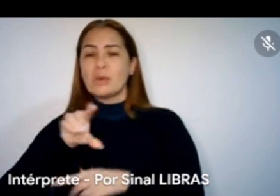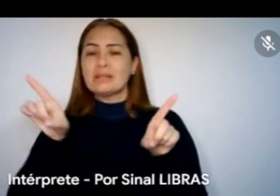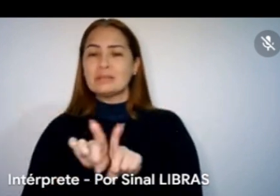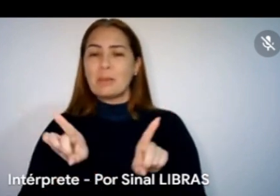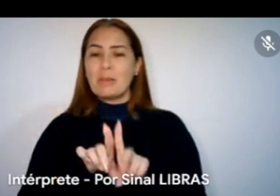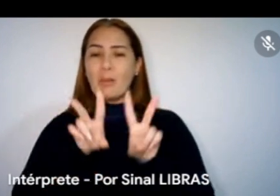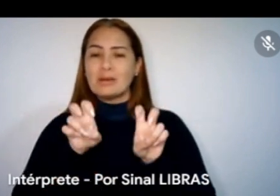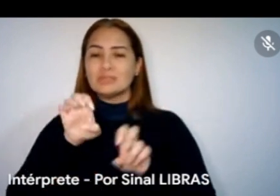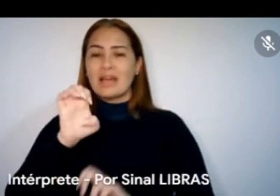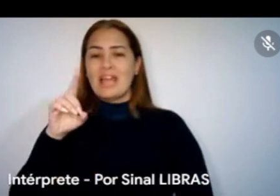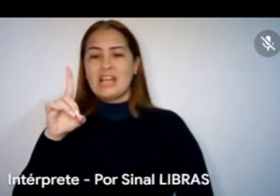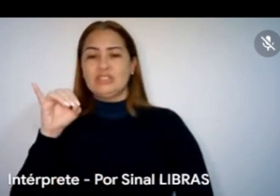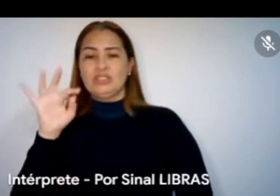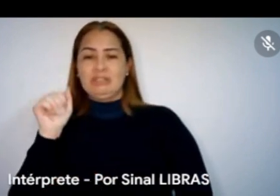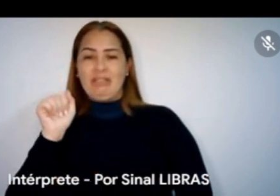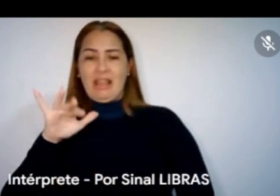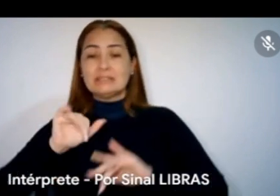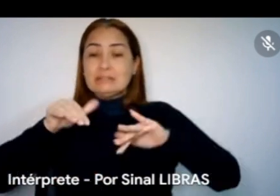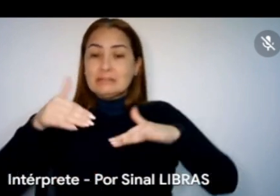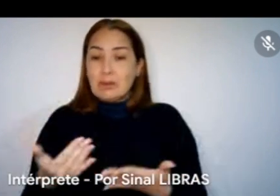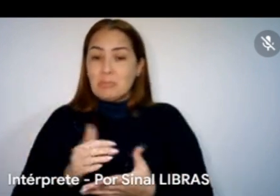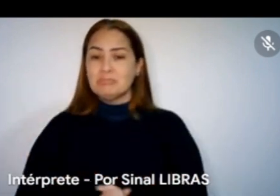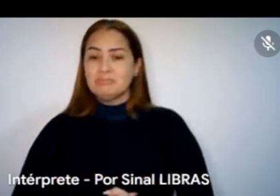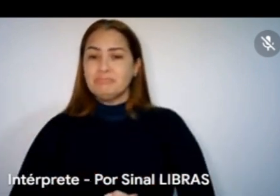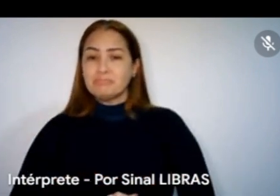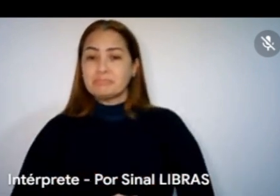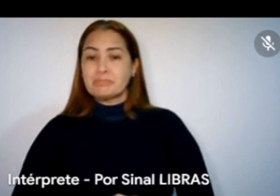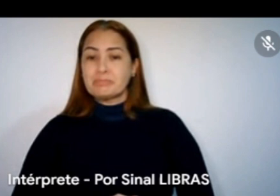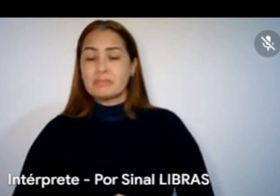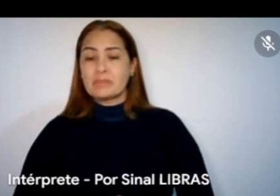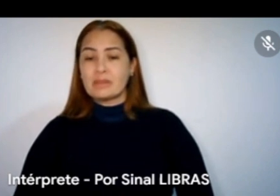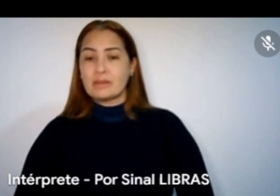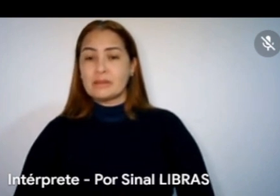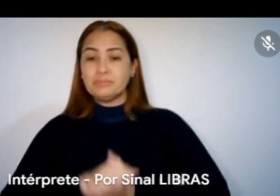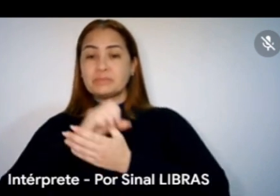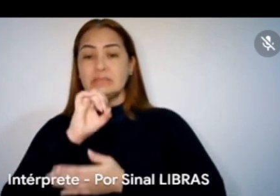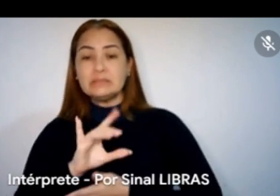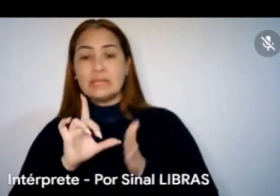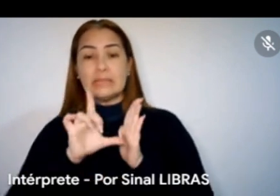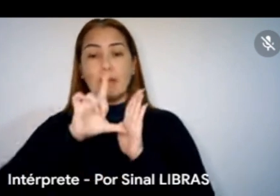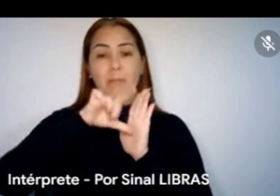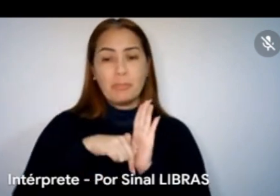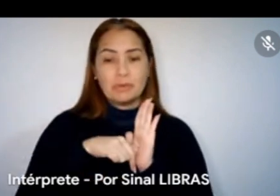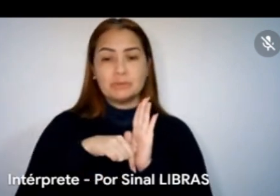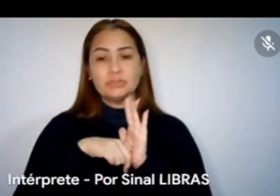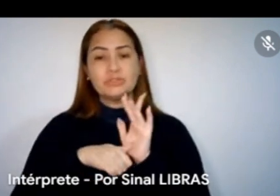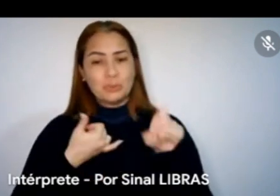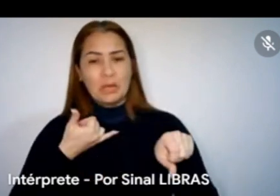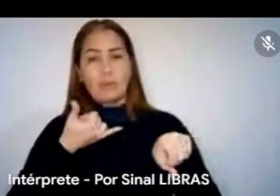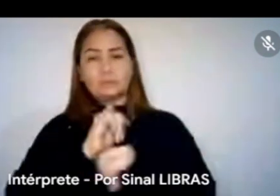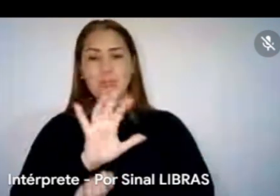não ser que após esses atos, esses fatos de publicar na plataforma e de publicar a